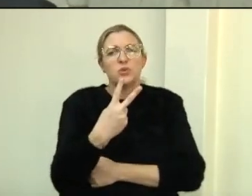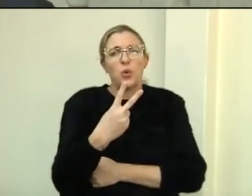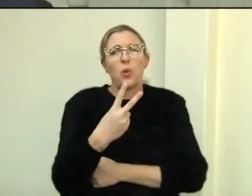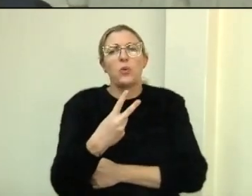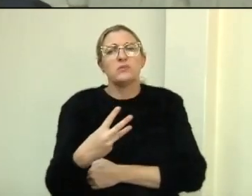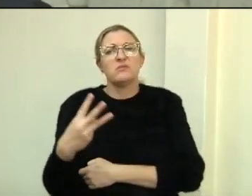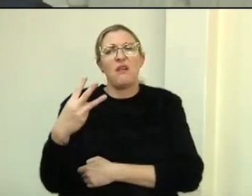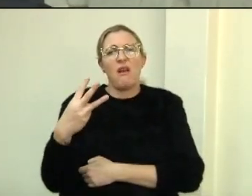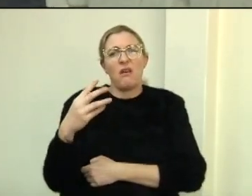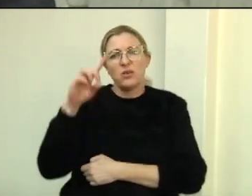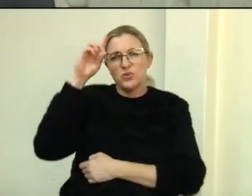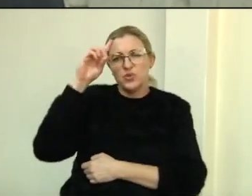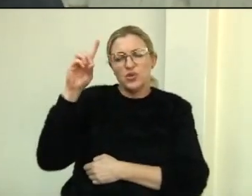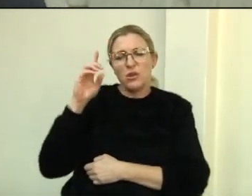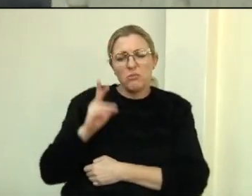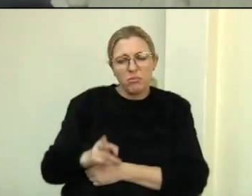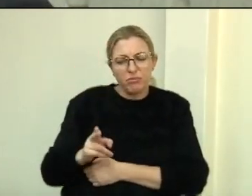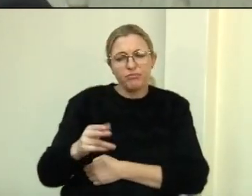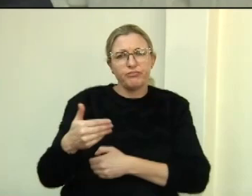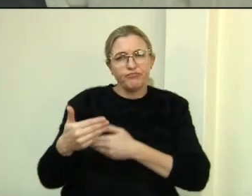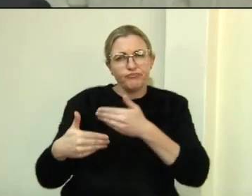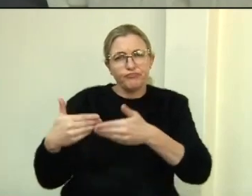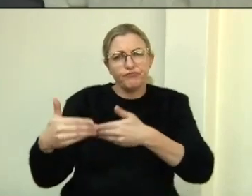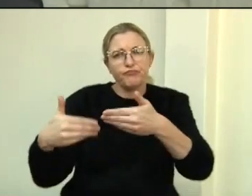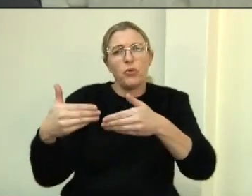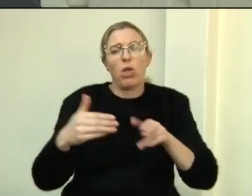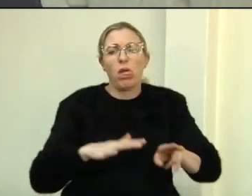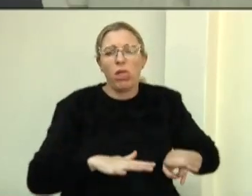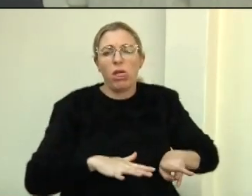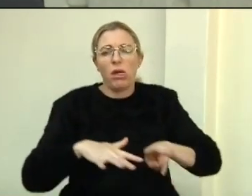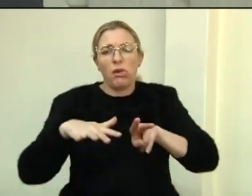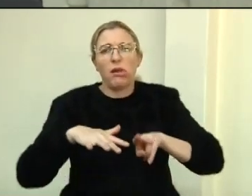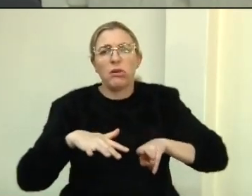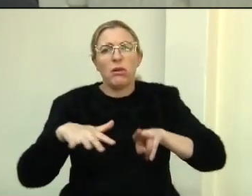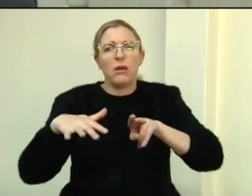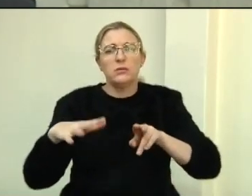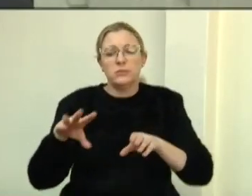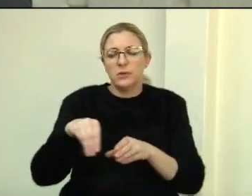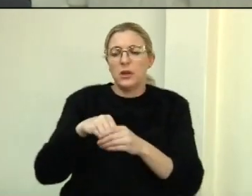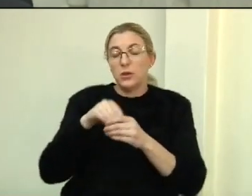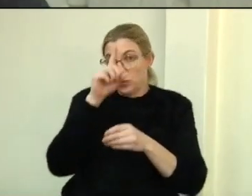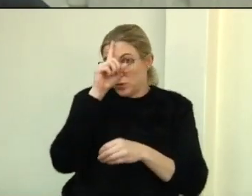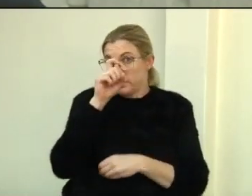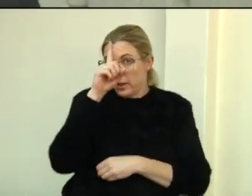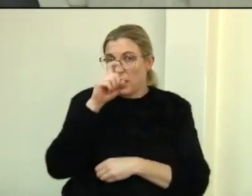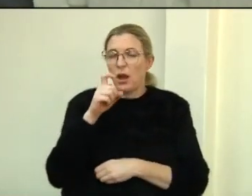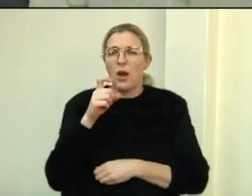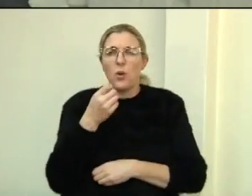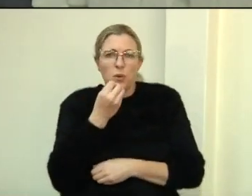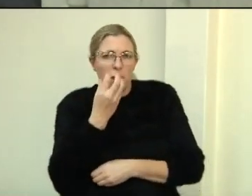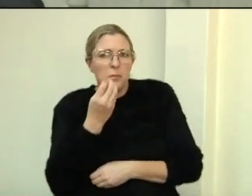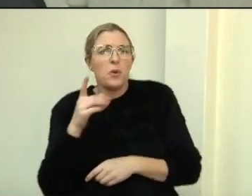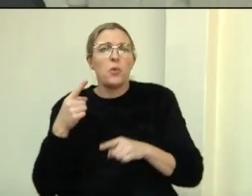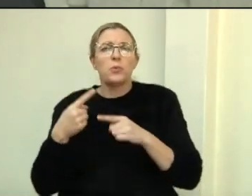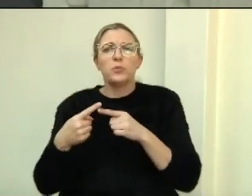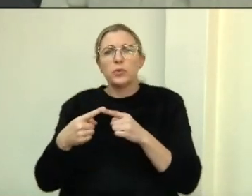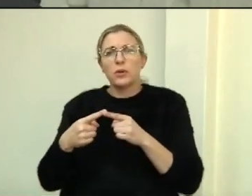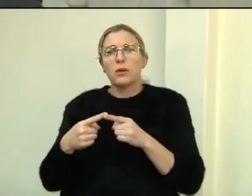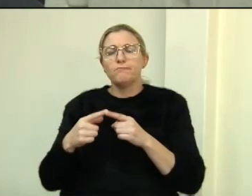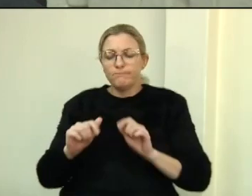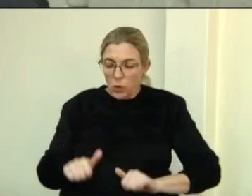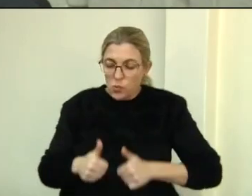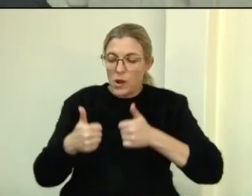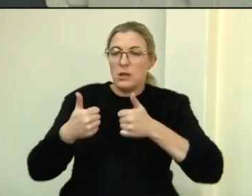eu acho que também tem que dar um conforto, principalmente um cuidado para quem está doente e principalmente uma qualidade para quem está cuidando do doente, né, vereador?